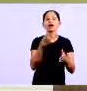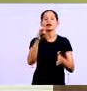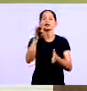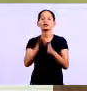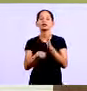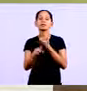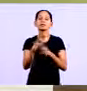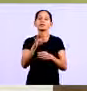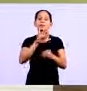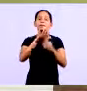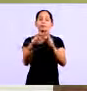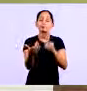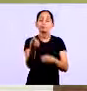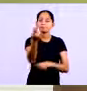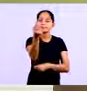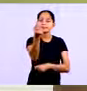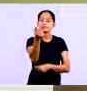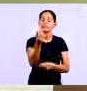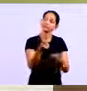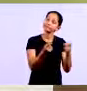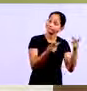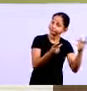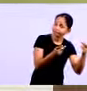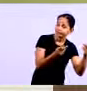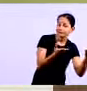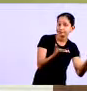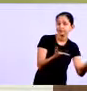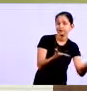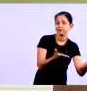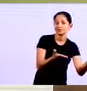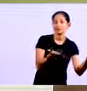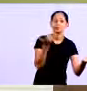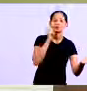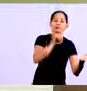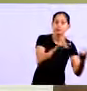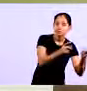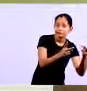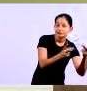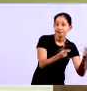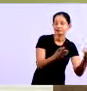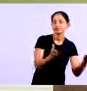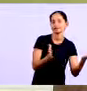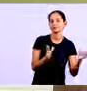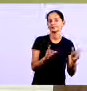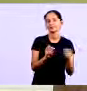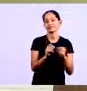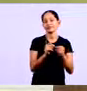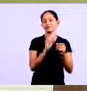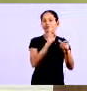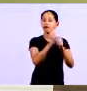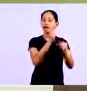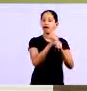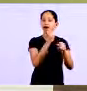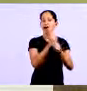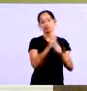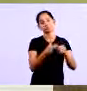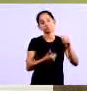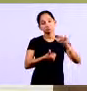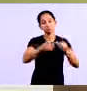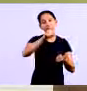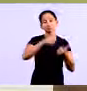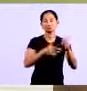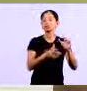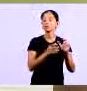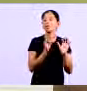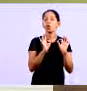zo só que vendeu tinha um caixa ele tinha um um fluxo de caixa bom um capital